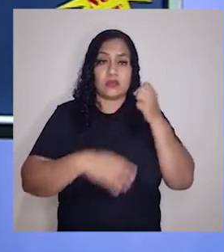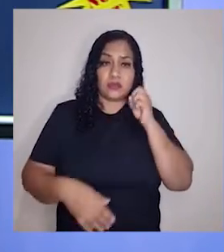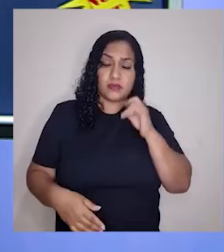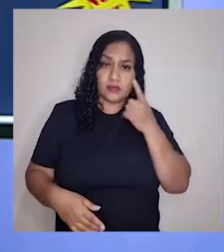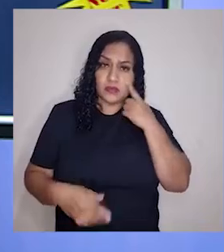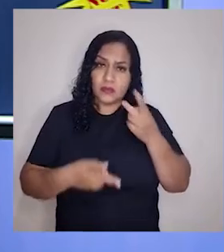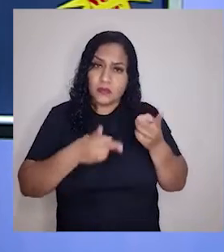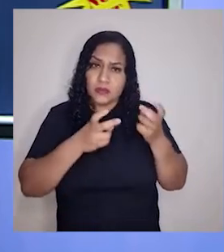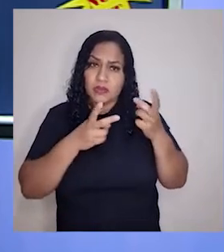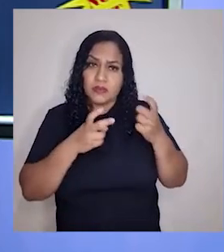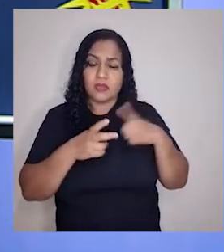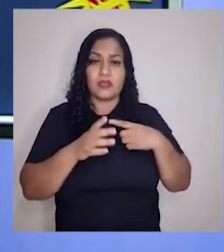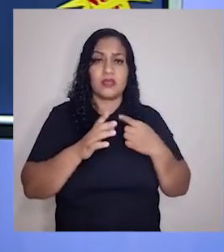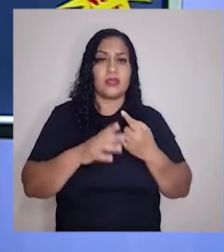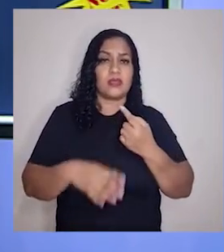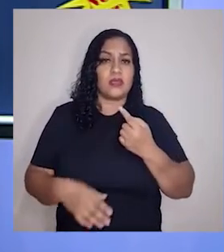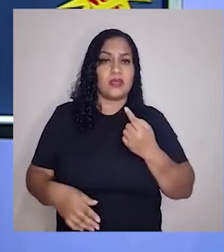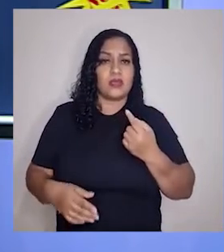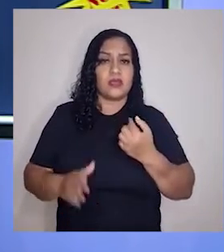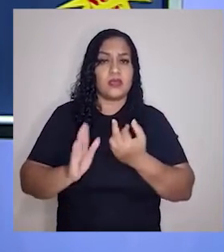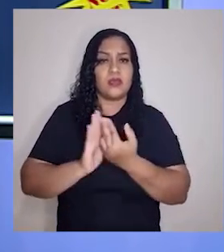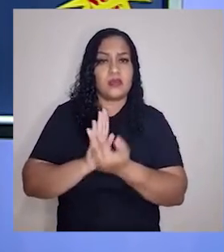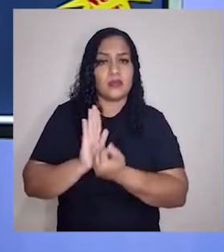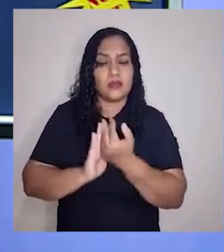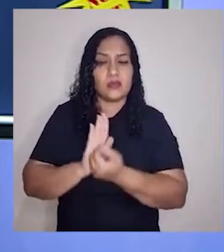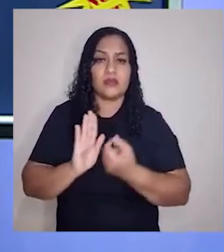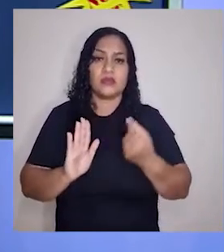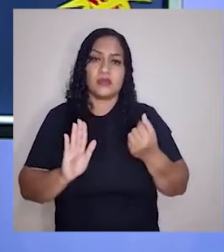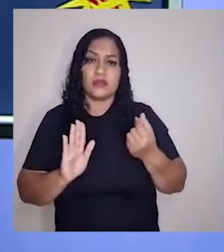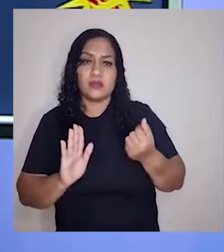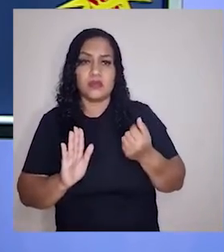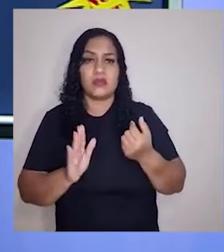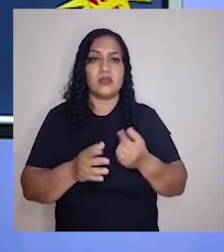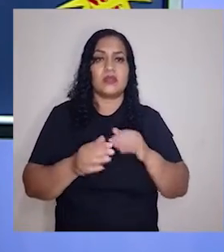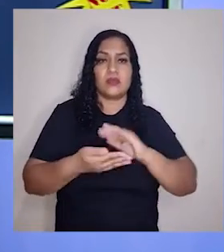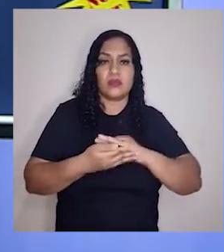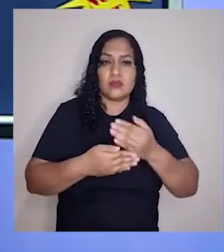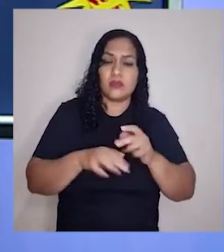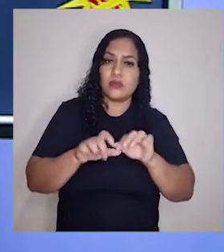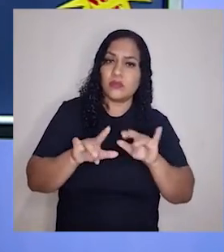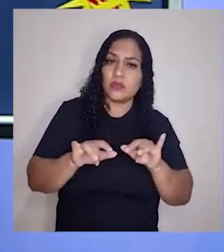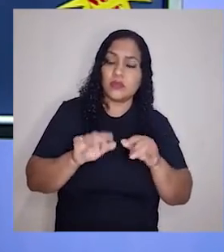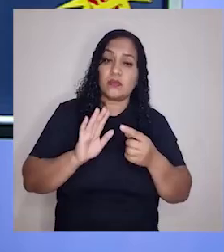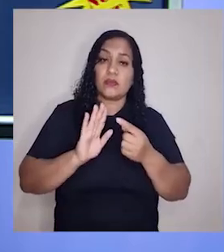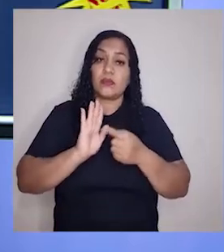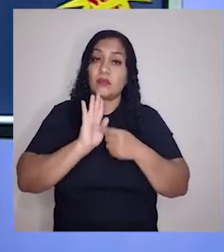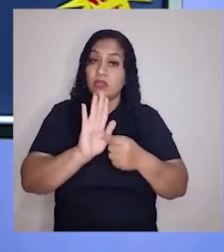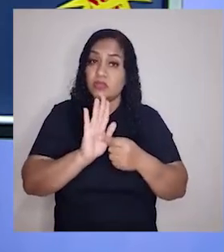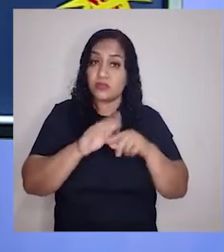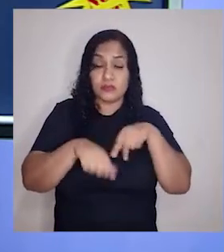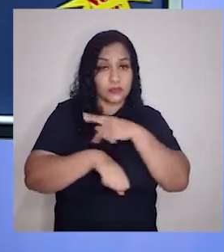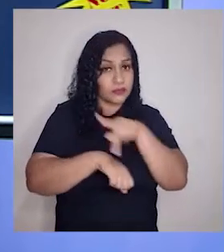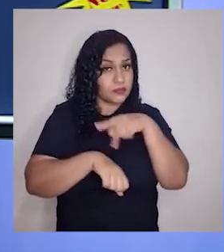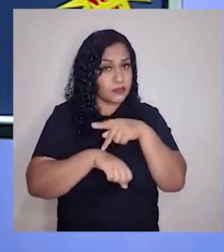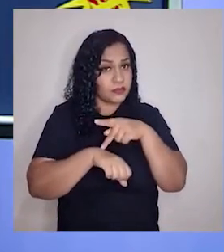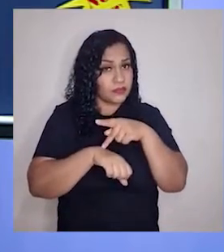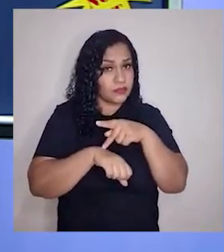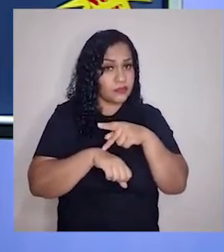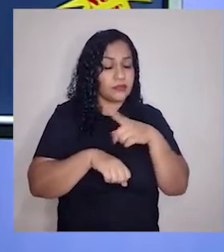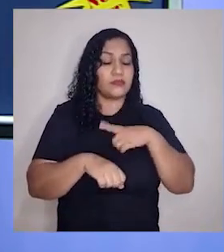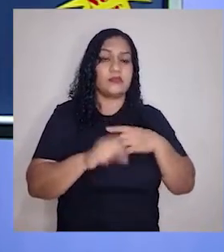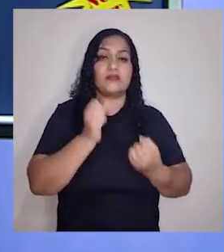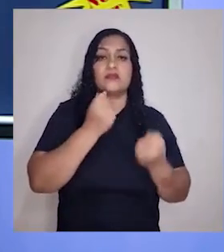colocou uns ícones, né? Com dinheiro, computador, veículos, pra representar que os países industrializados,